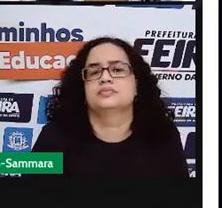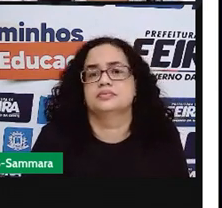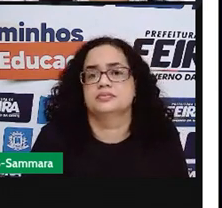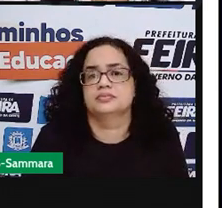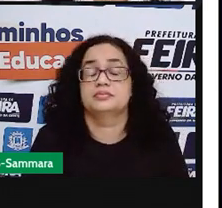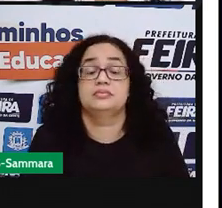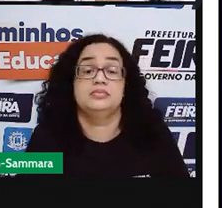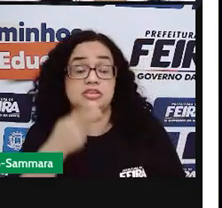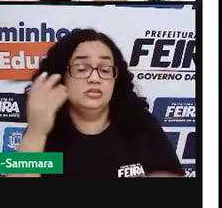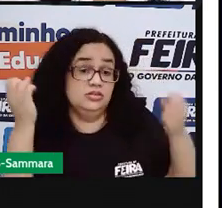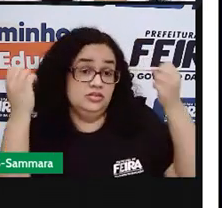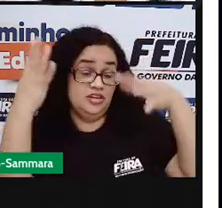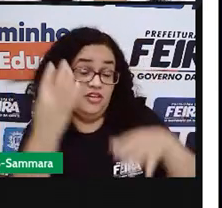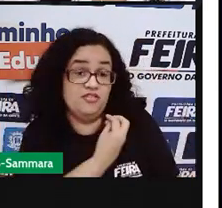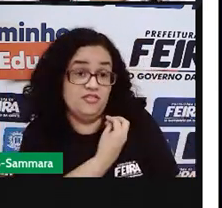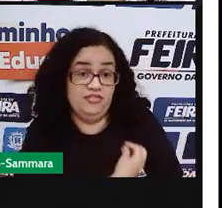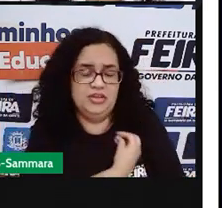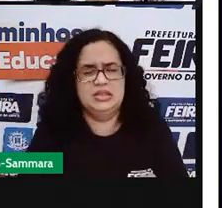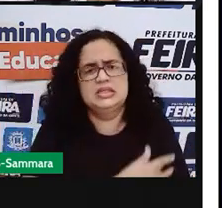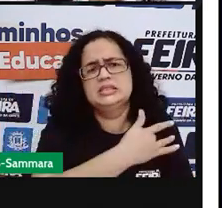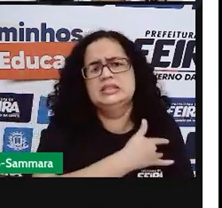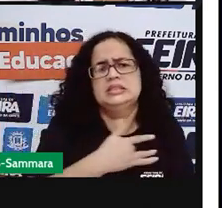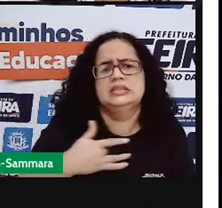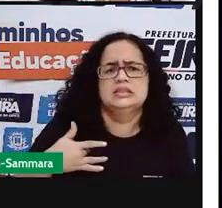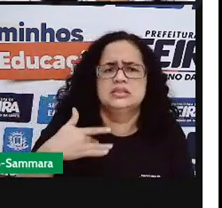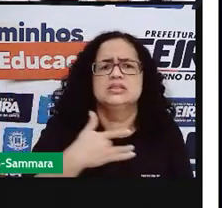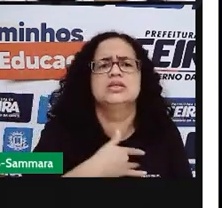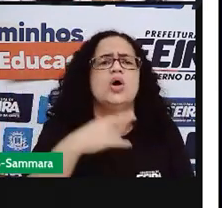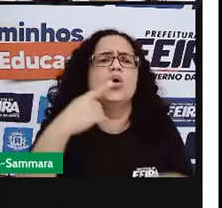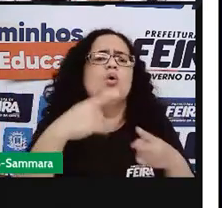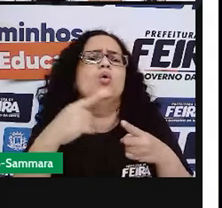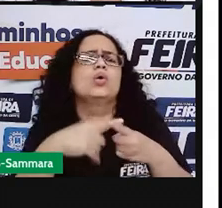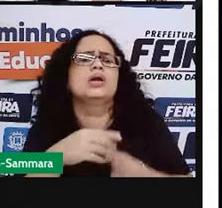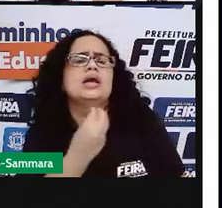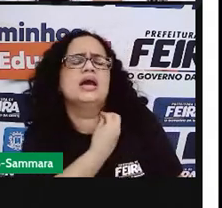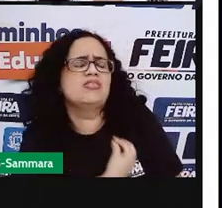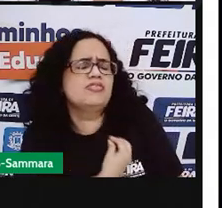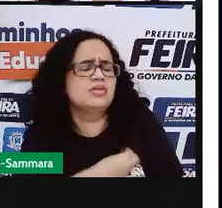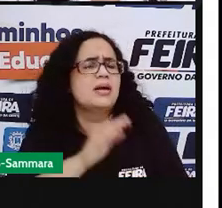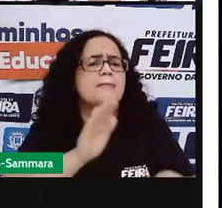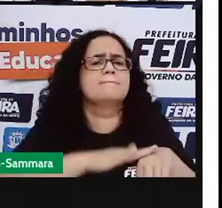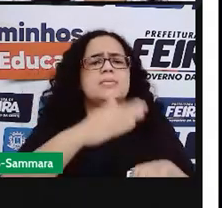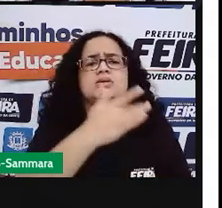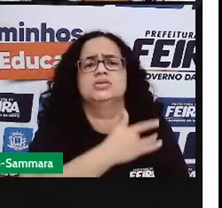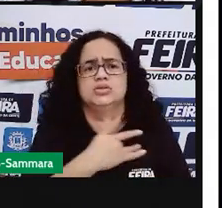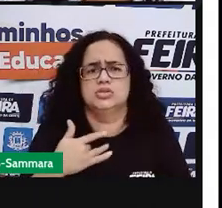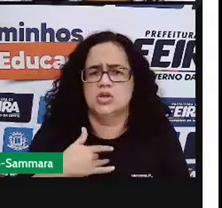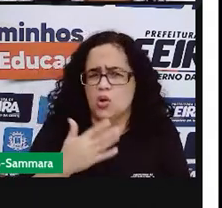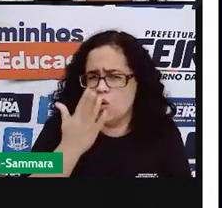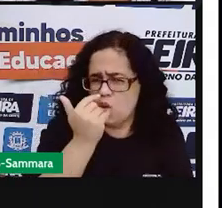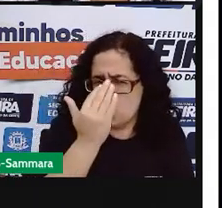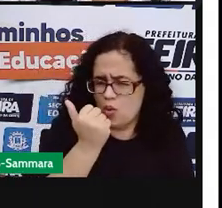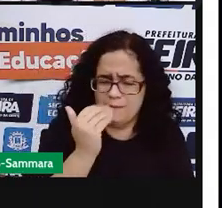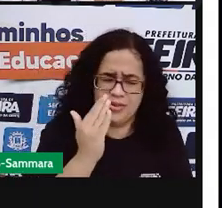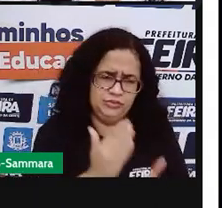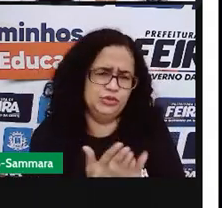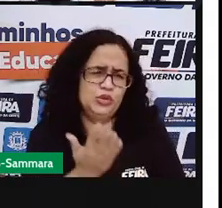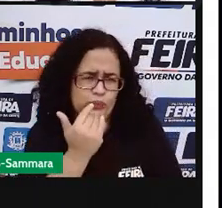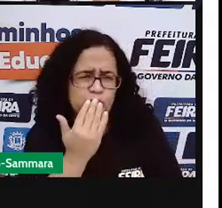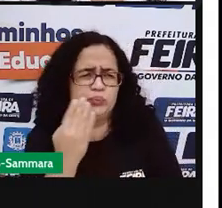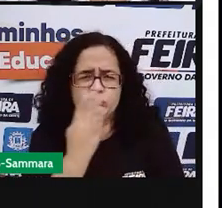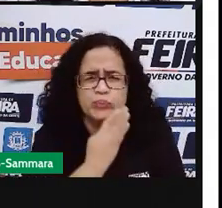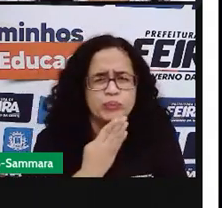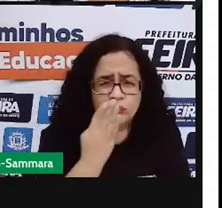Como vamos falar de vida saudável? O que é que deixa a vida mais saudável? Comer um monte de doce,